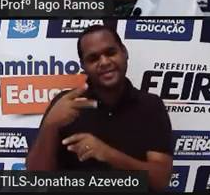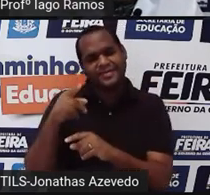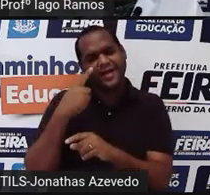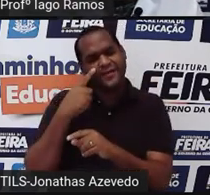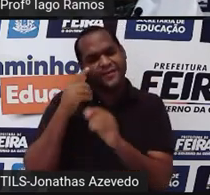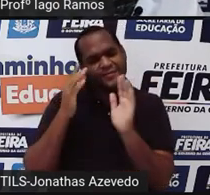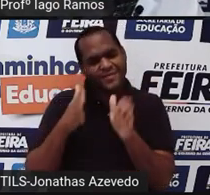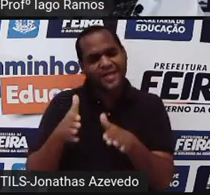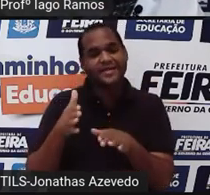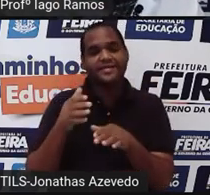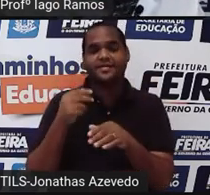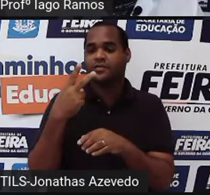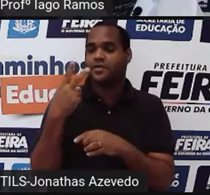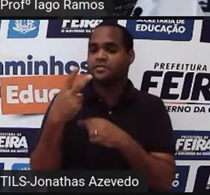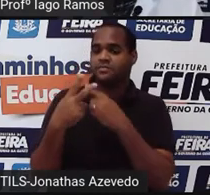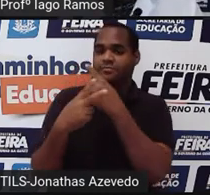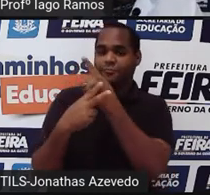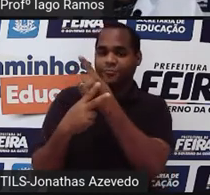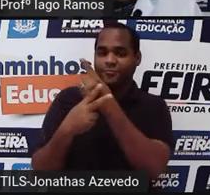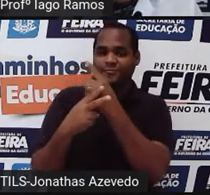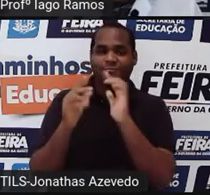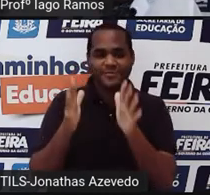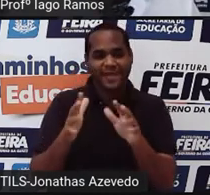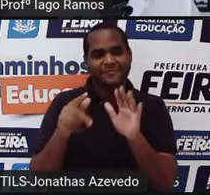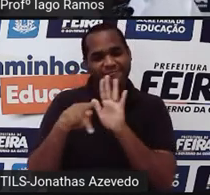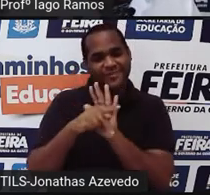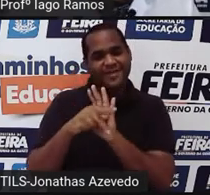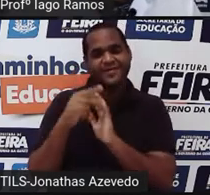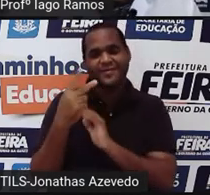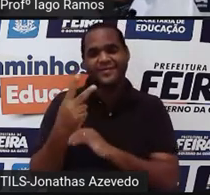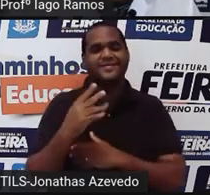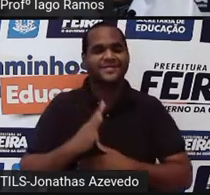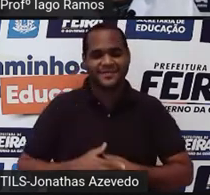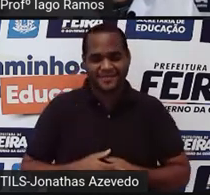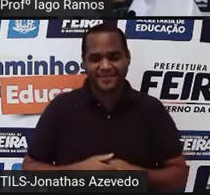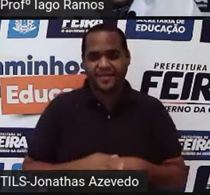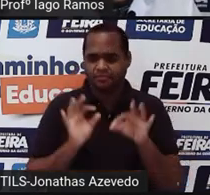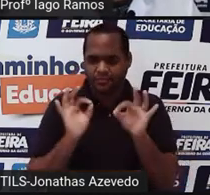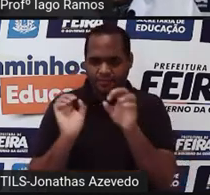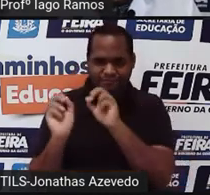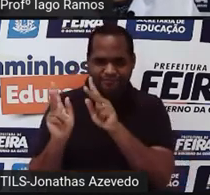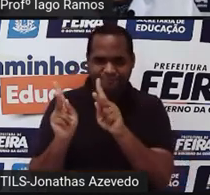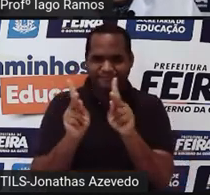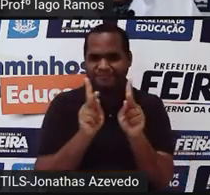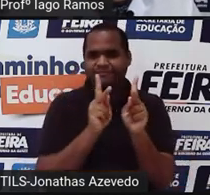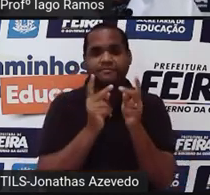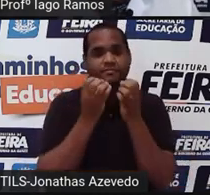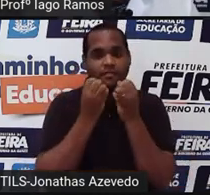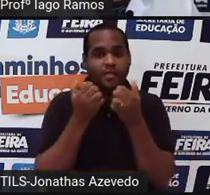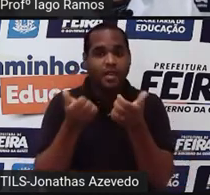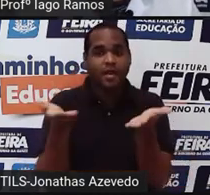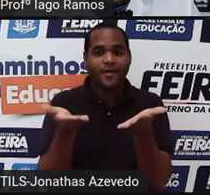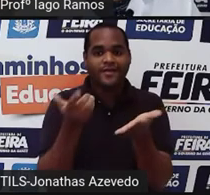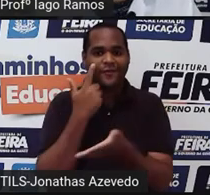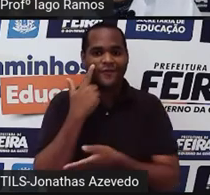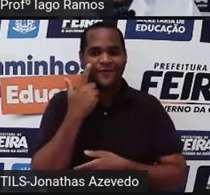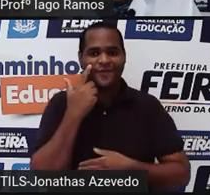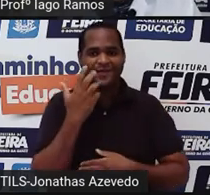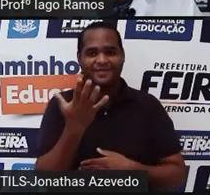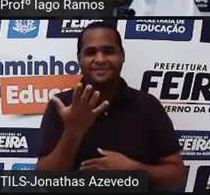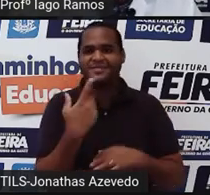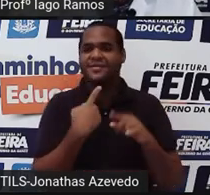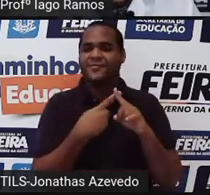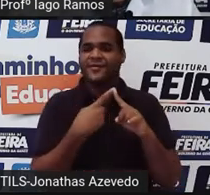ver, ó, 2 elevado a 1 dá o próprio 2. Certo? E aqui agora, olha só o